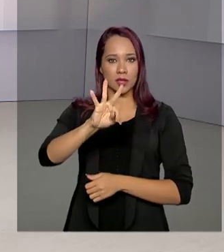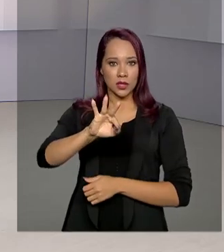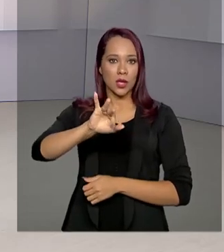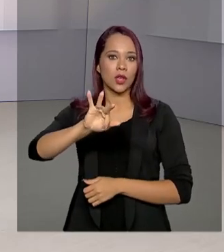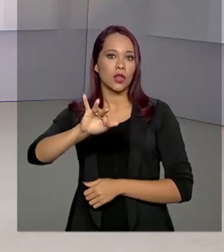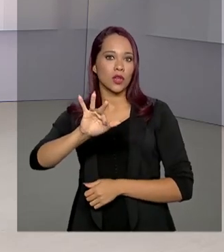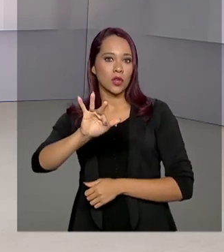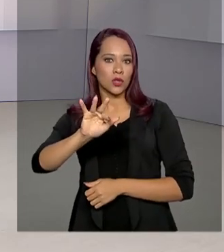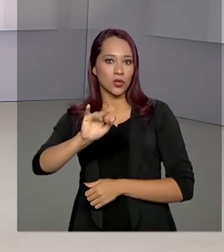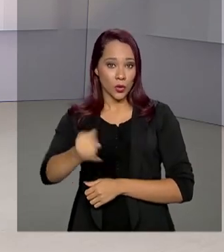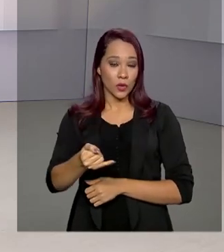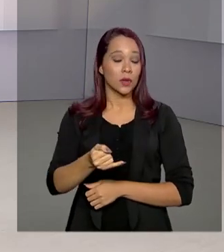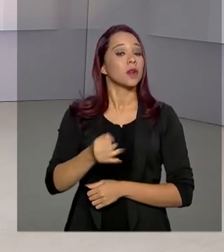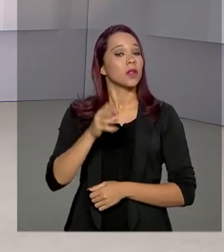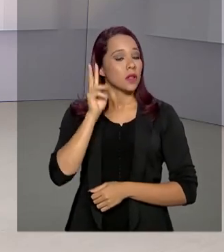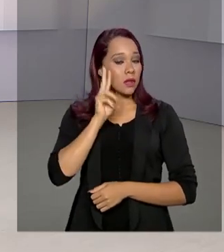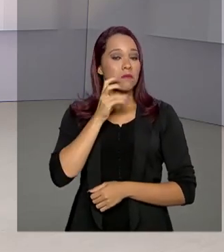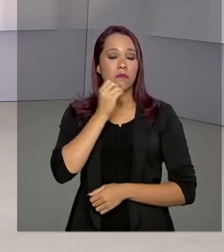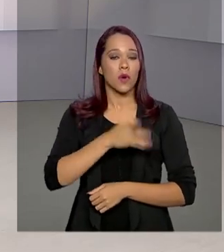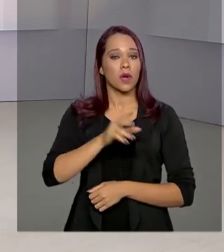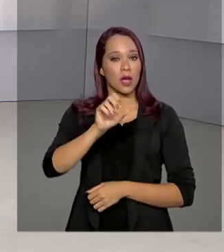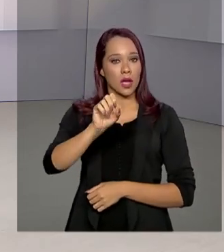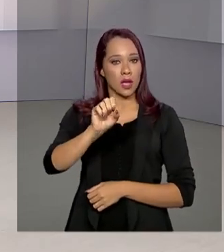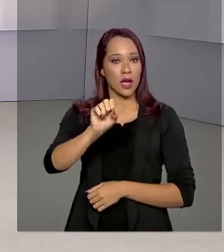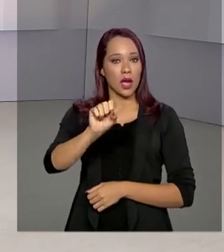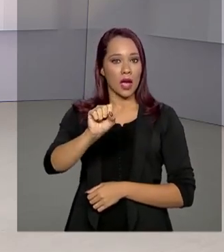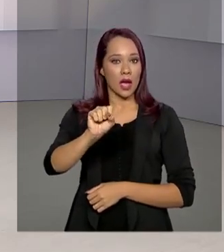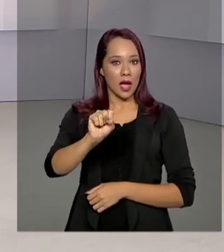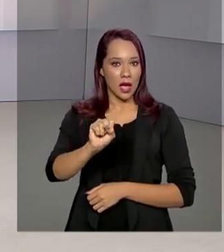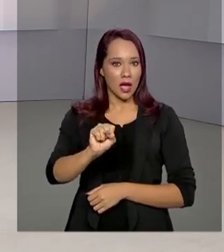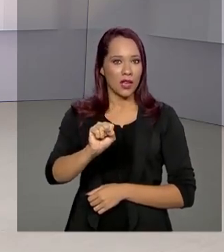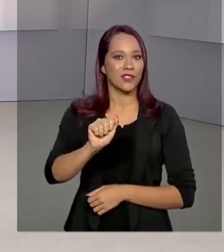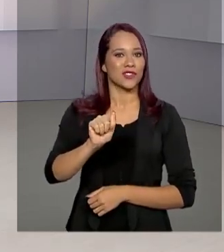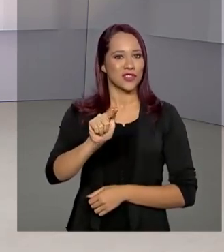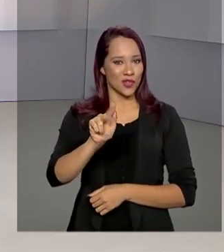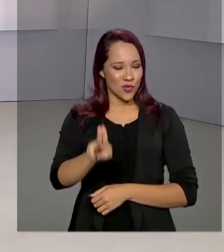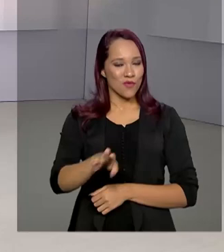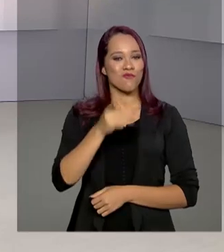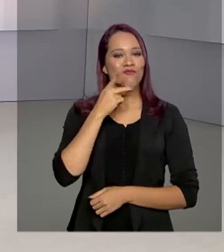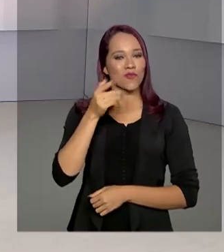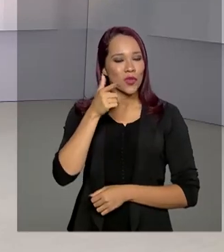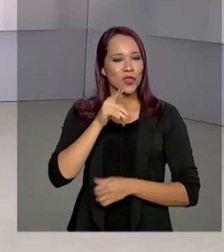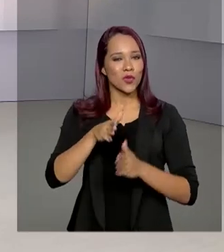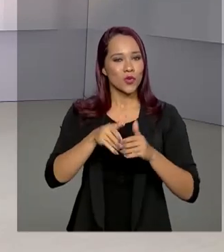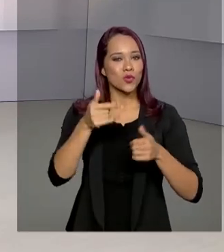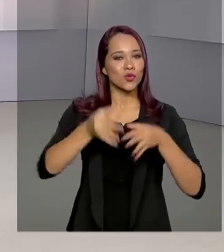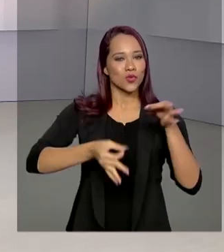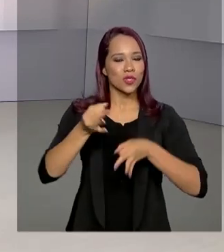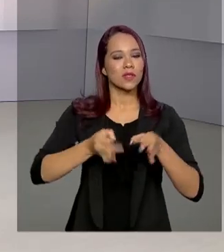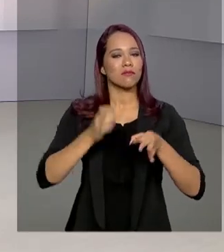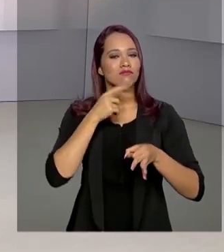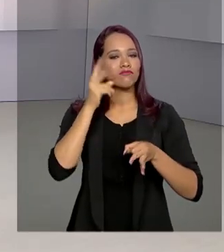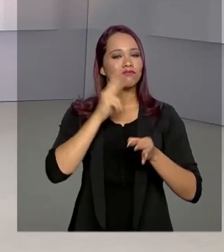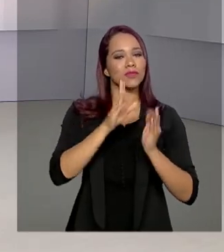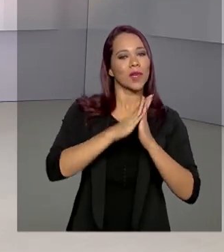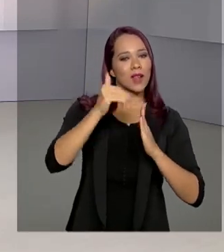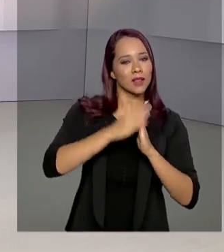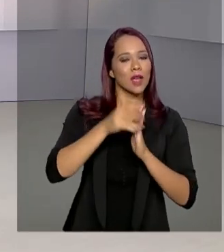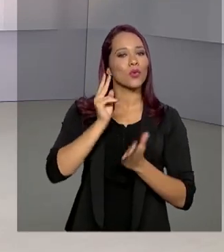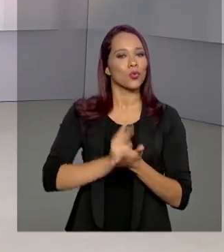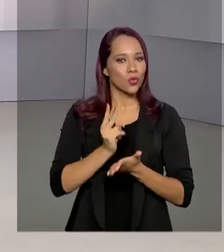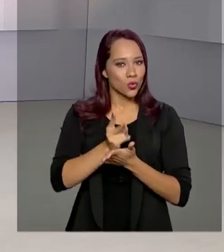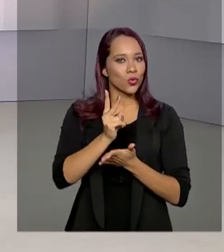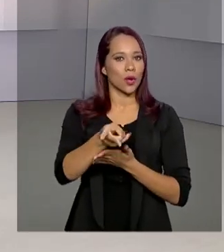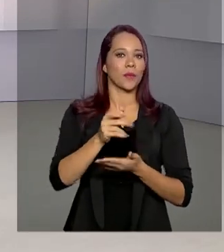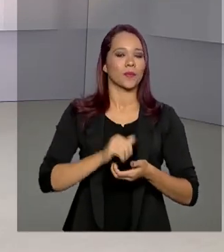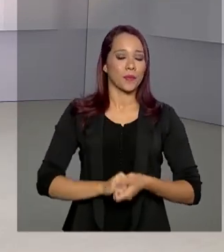Vale lembrar que a AGU recorreu ao STJ até esta semana para manter o calendário de divulgação do Sistema de Seleção Unificada.